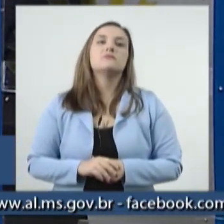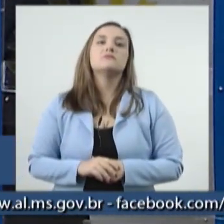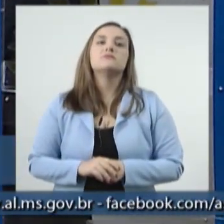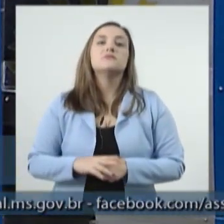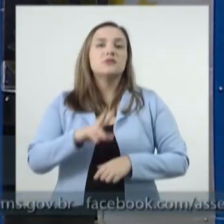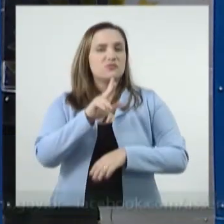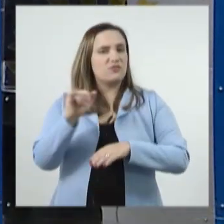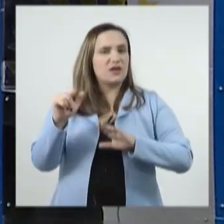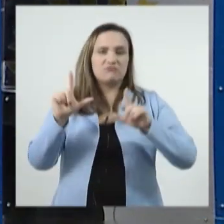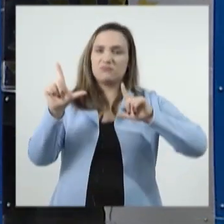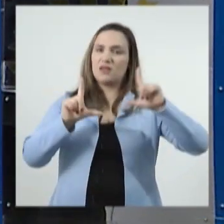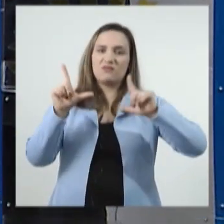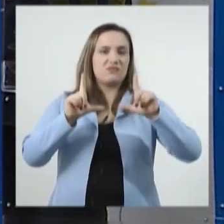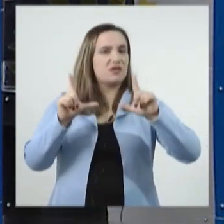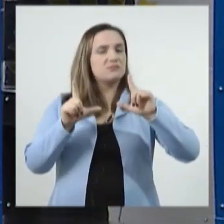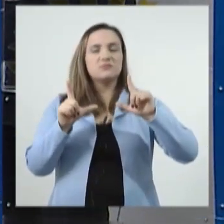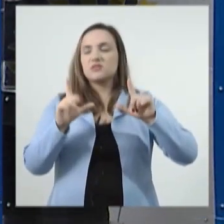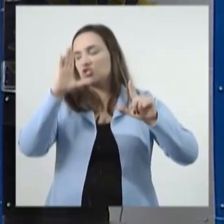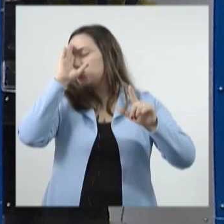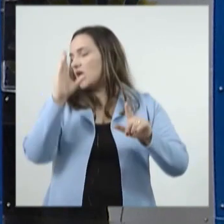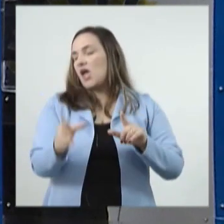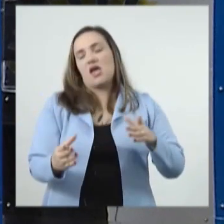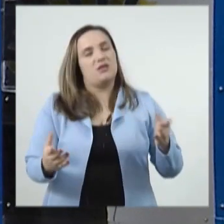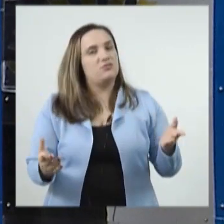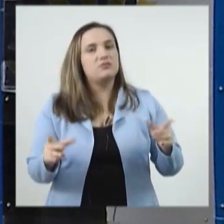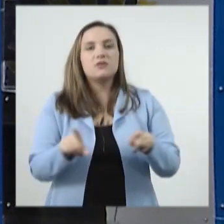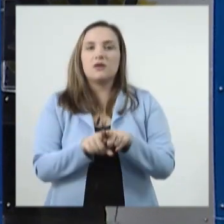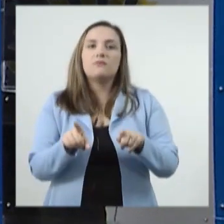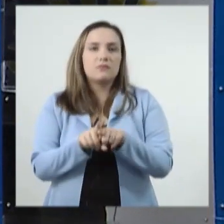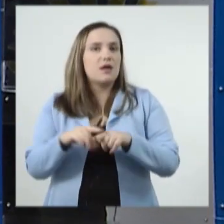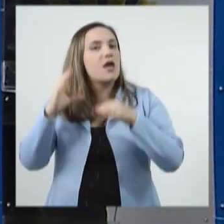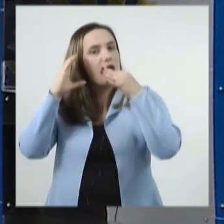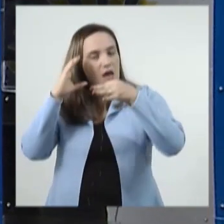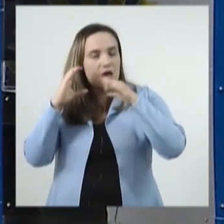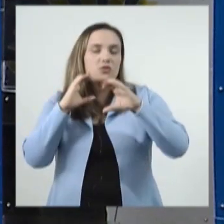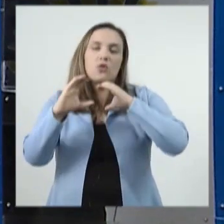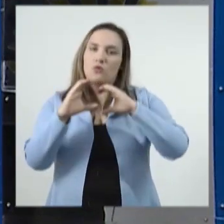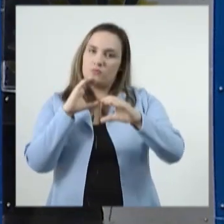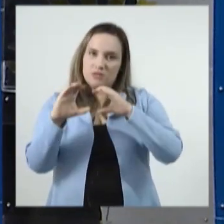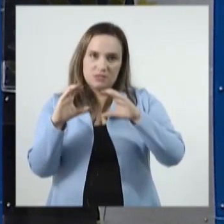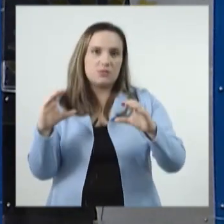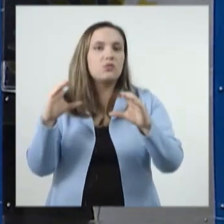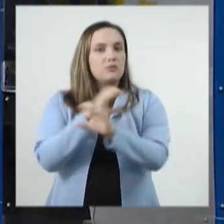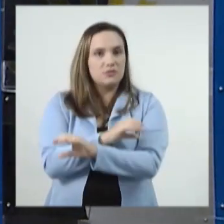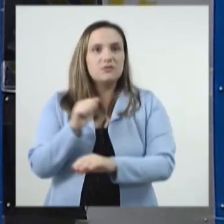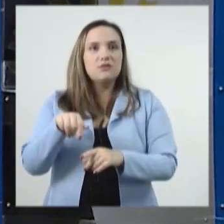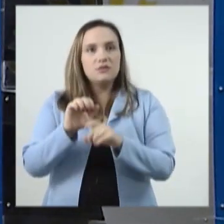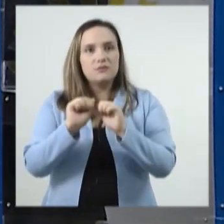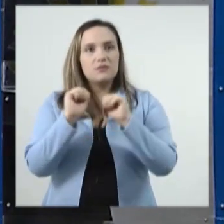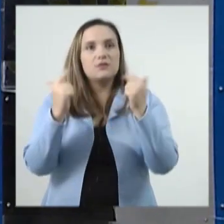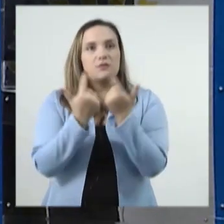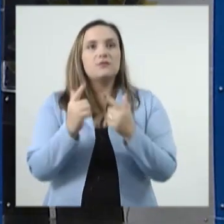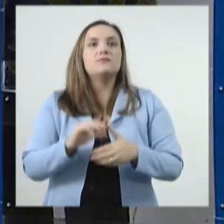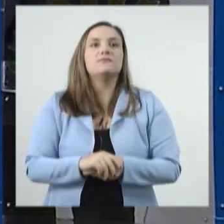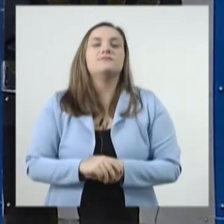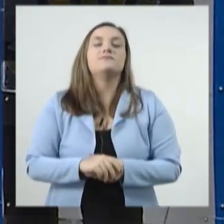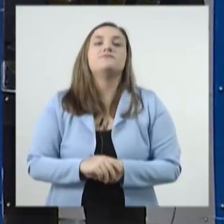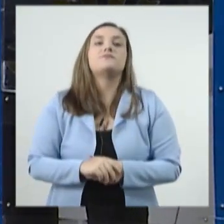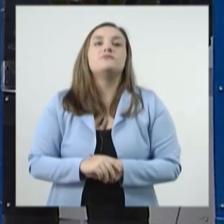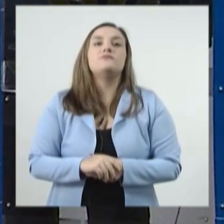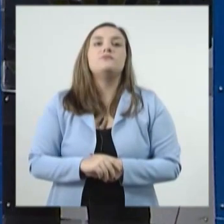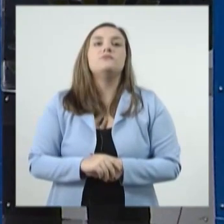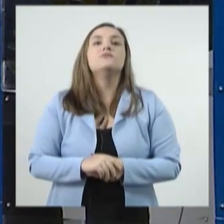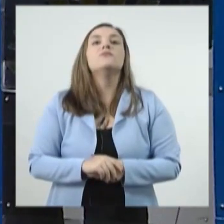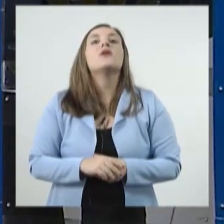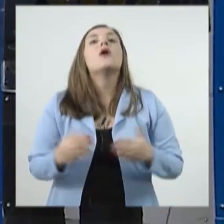transmitidos e contam com a cobertura completa da comunicação da Assembleia Legislativa de Mato Grosso do Sul. Durante a sessão de